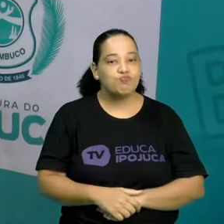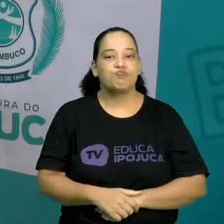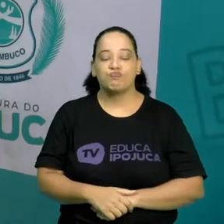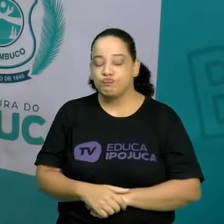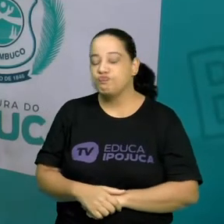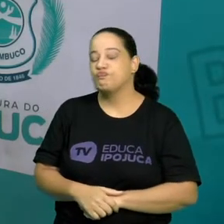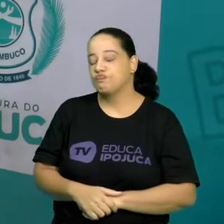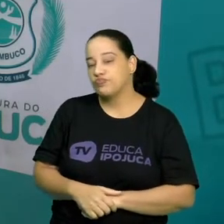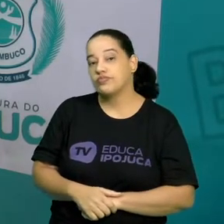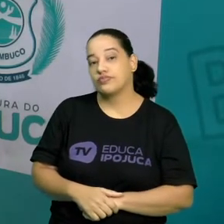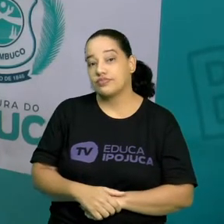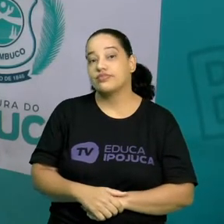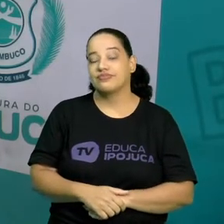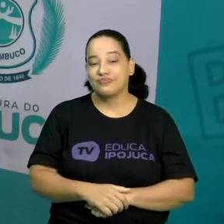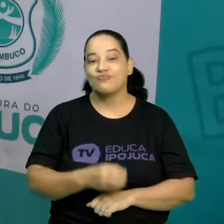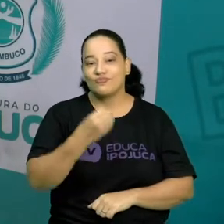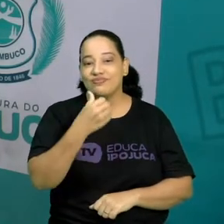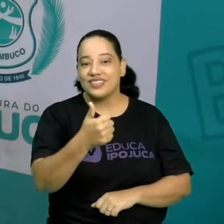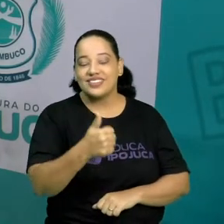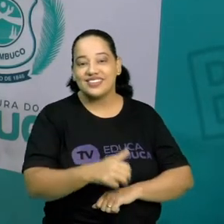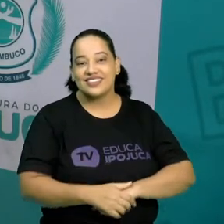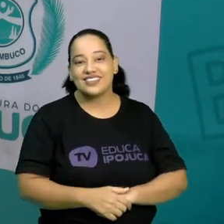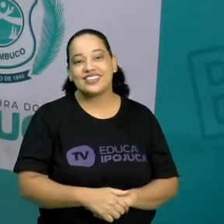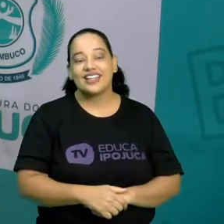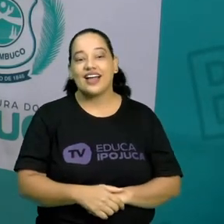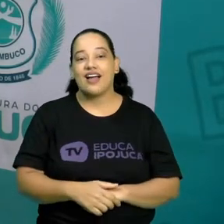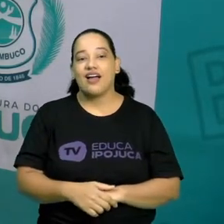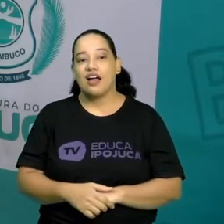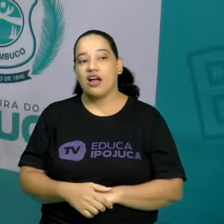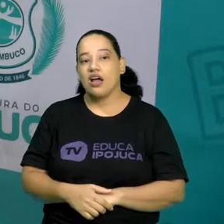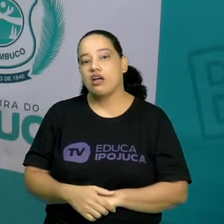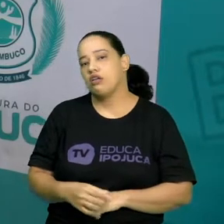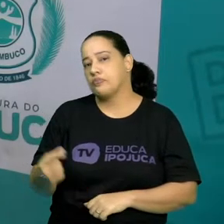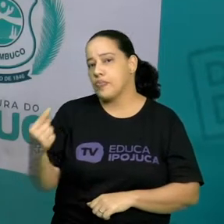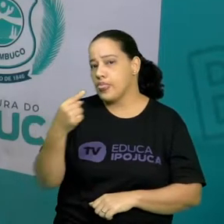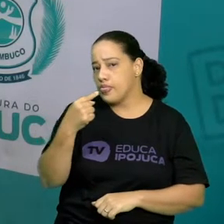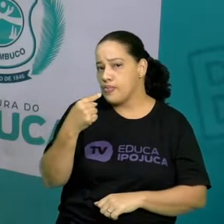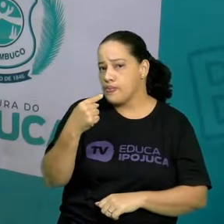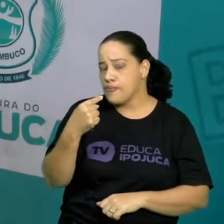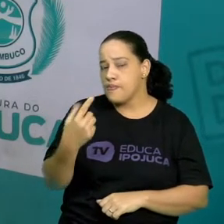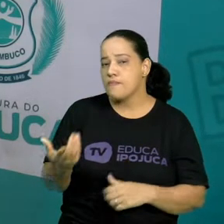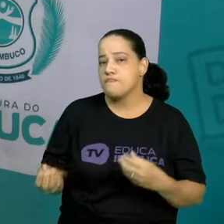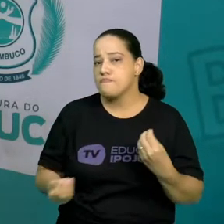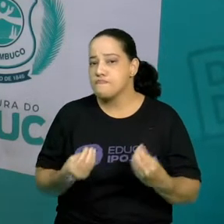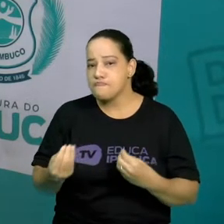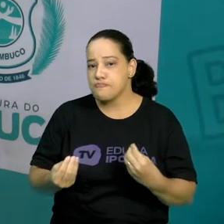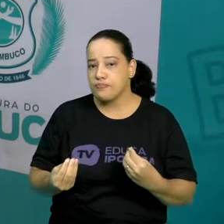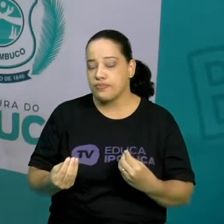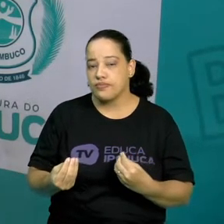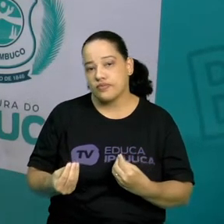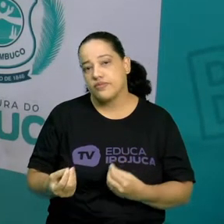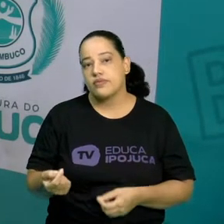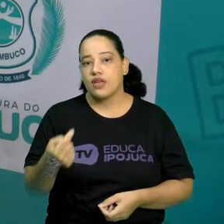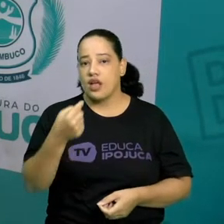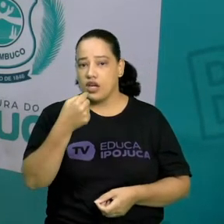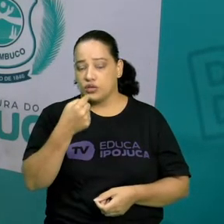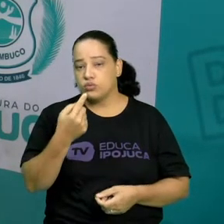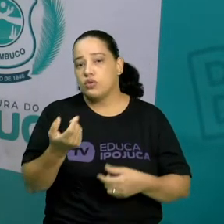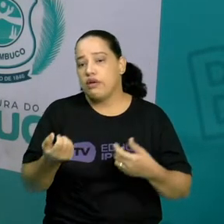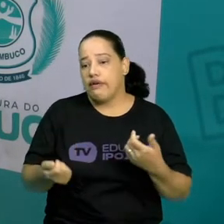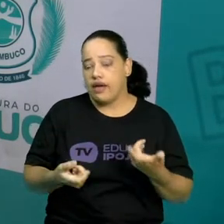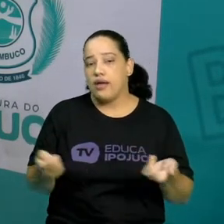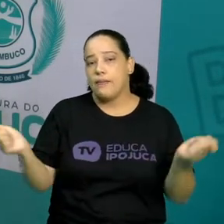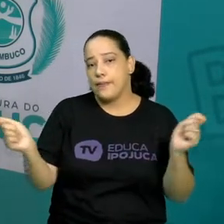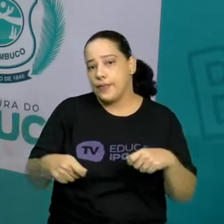Isso mesmo, crianças. Muito bem. E a nossa língua, criança? A nossa língua, ela é capaz